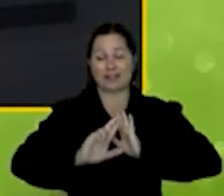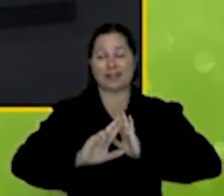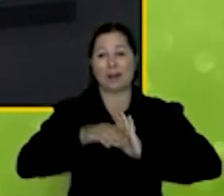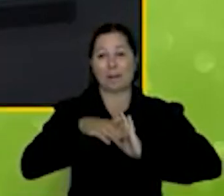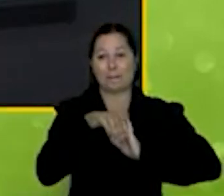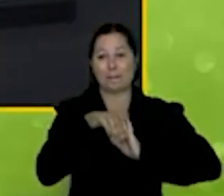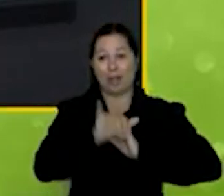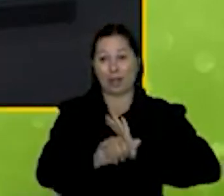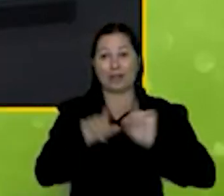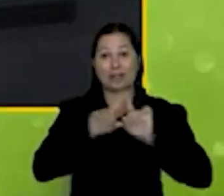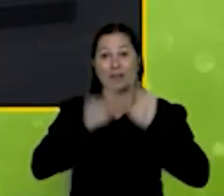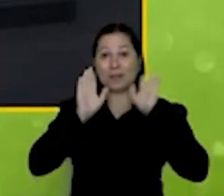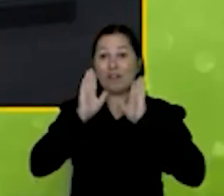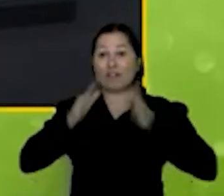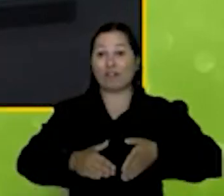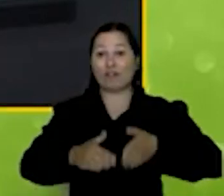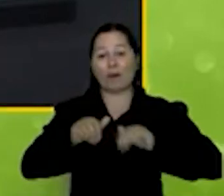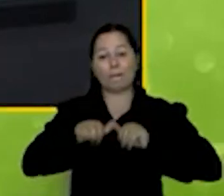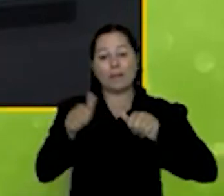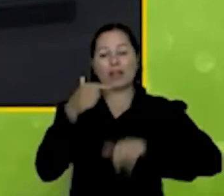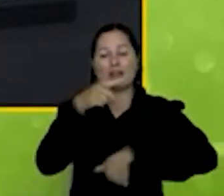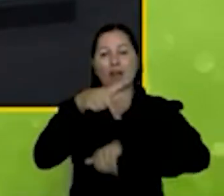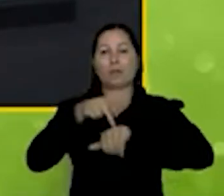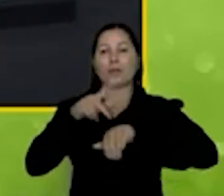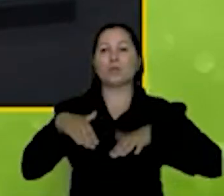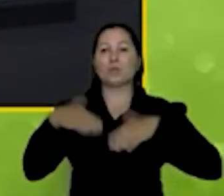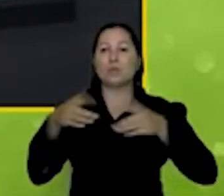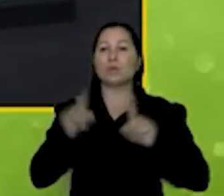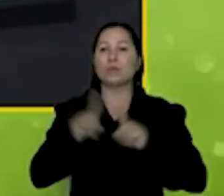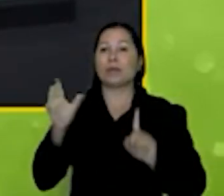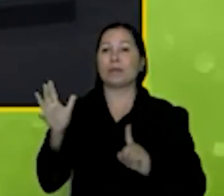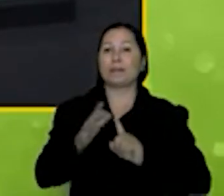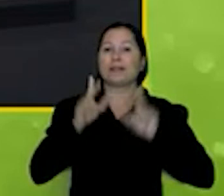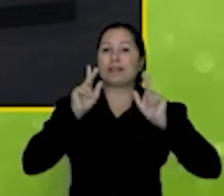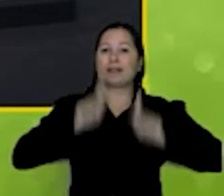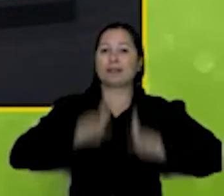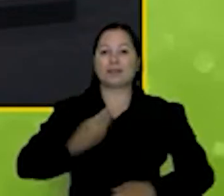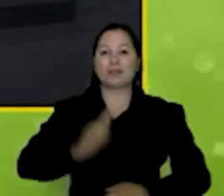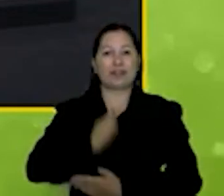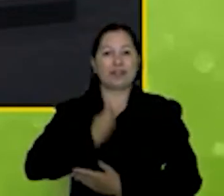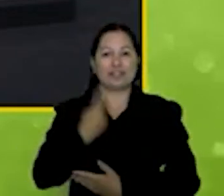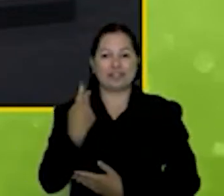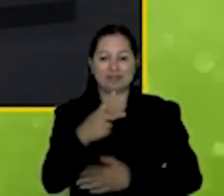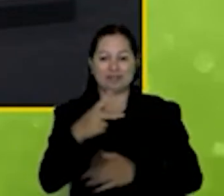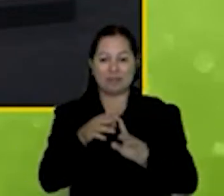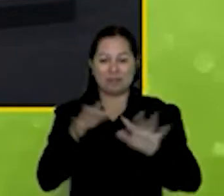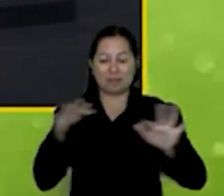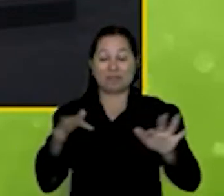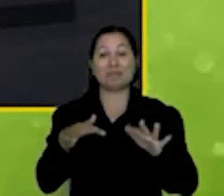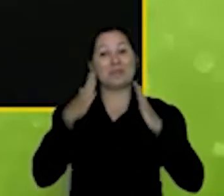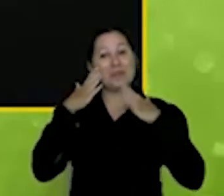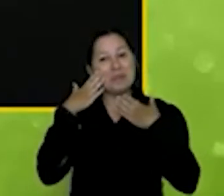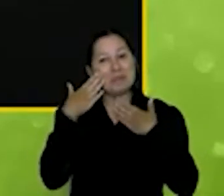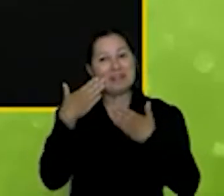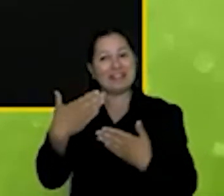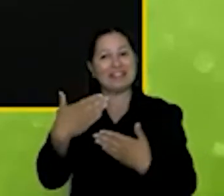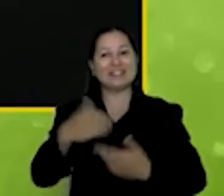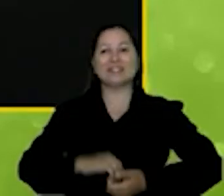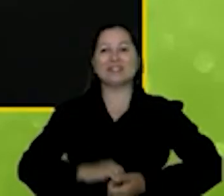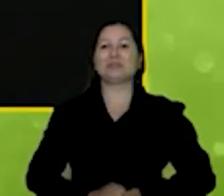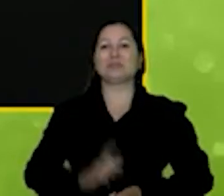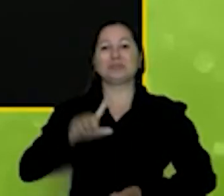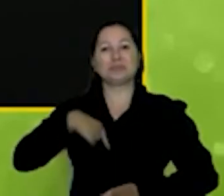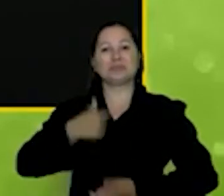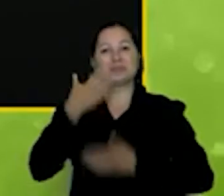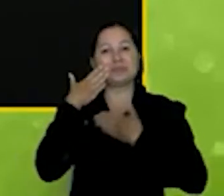focados para a gente melhorar o país e impactar a vida das pessoas lá na ponta muito obrigado nós que agradecemos